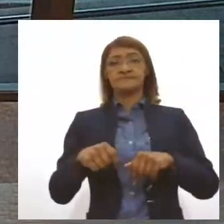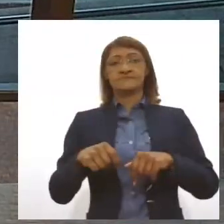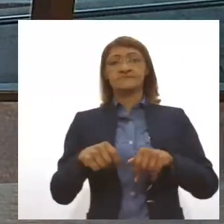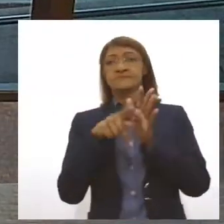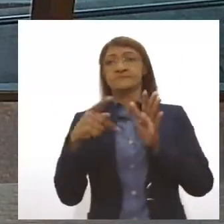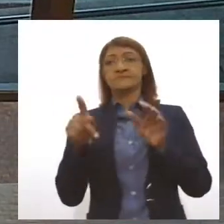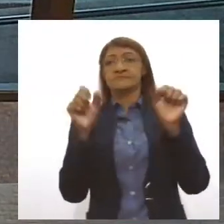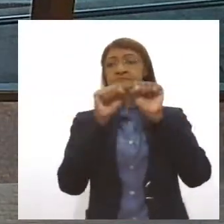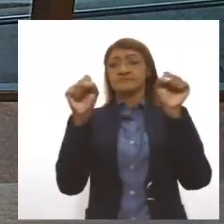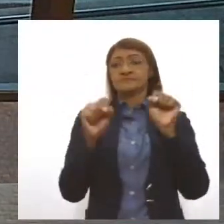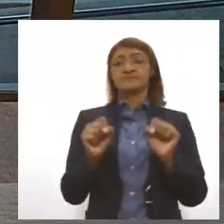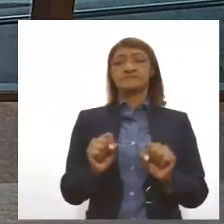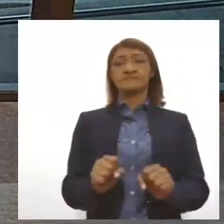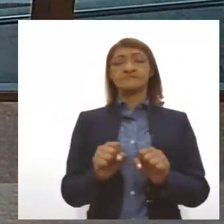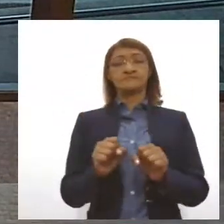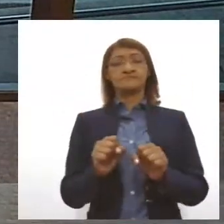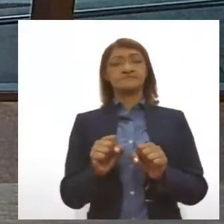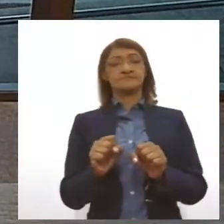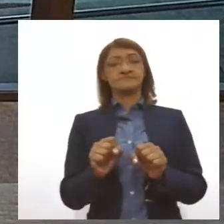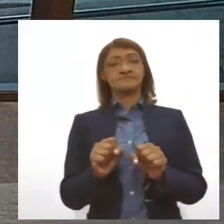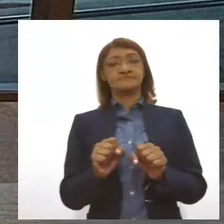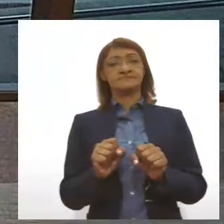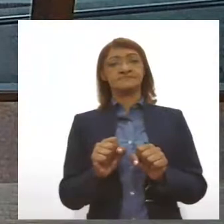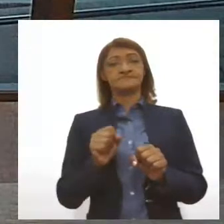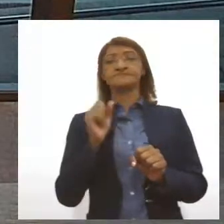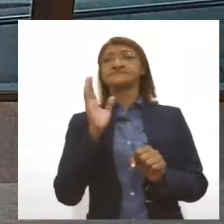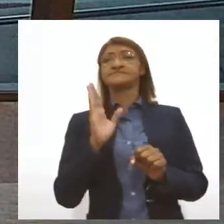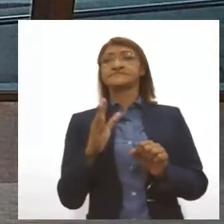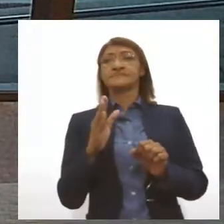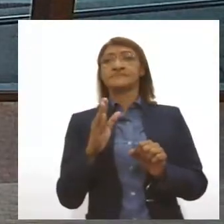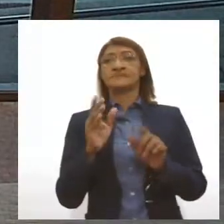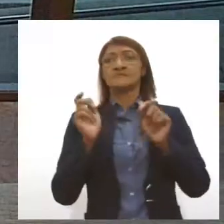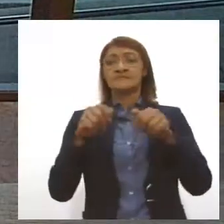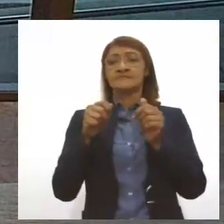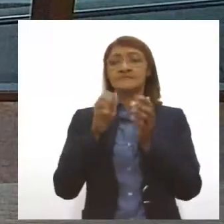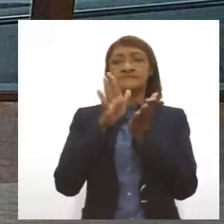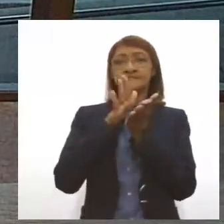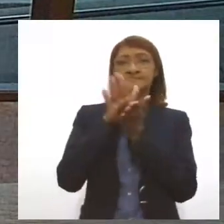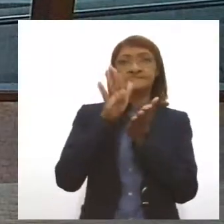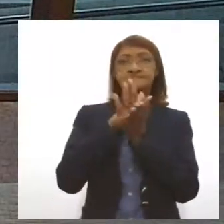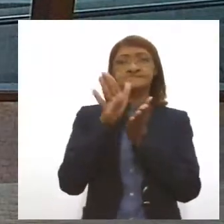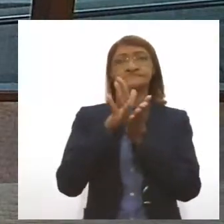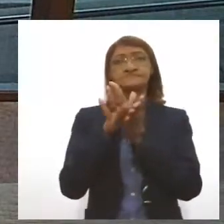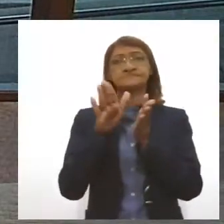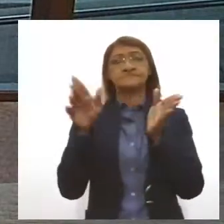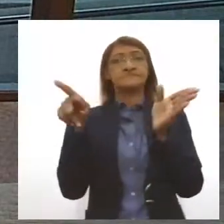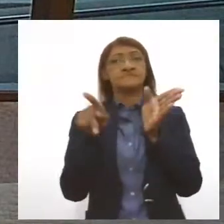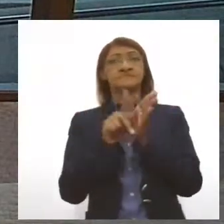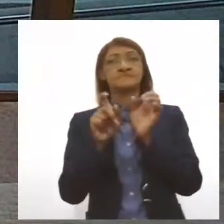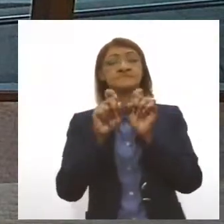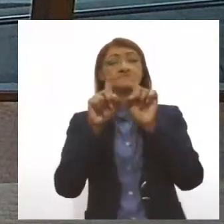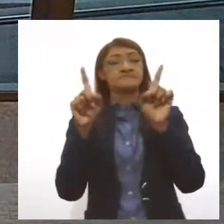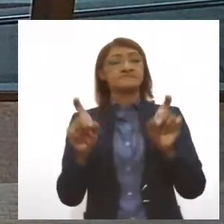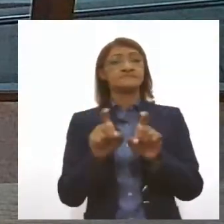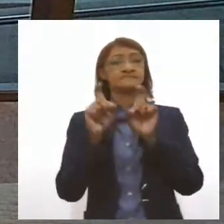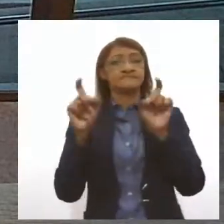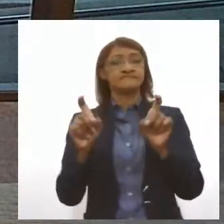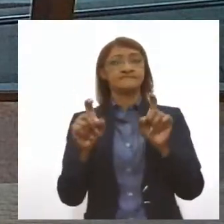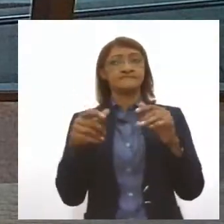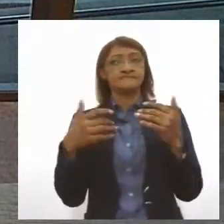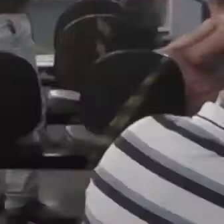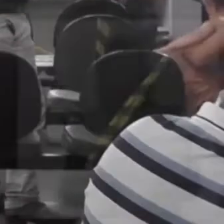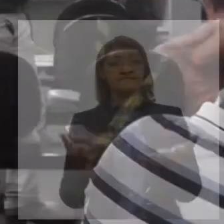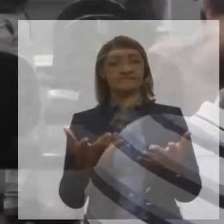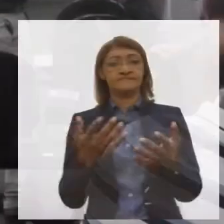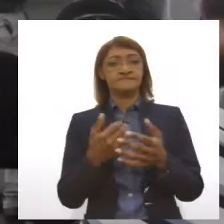O serviço possibilita a retificação de cópias de forma online. A repórter Aline Braga traz as informações.